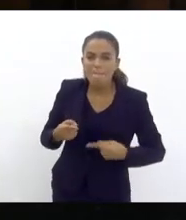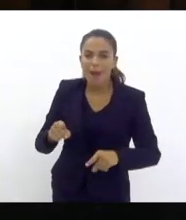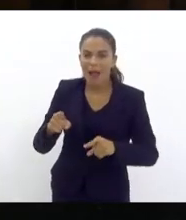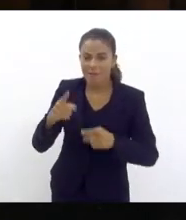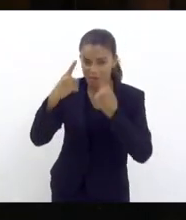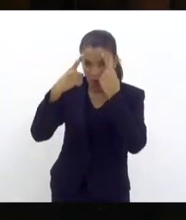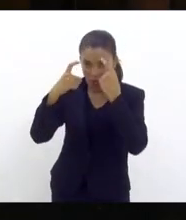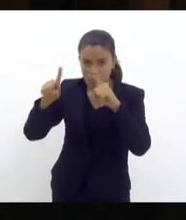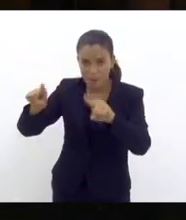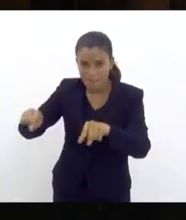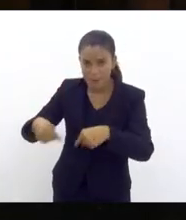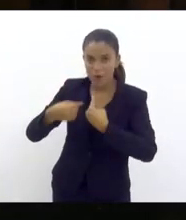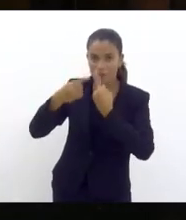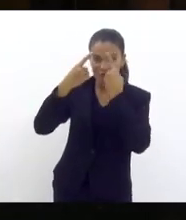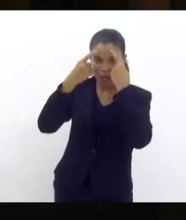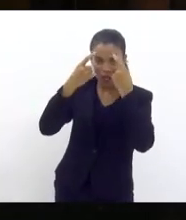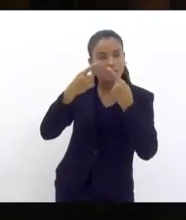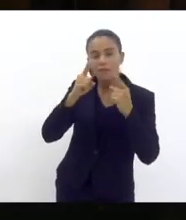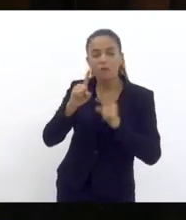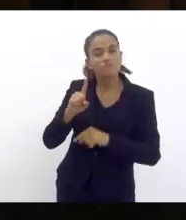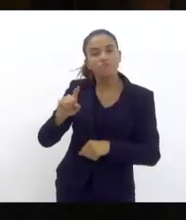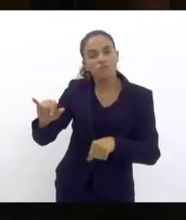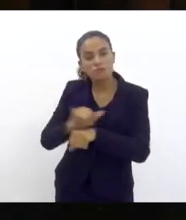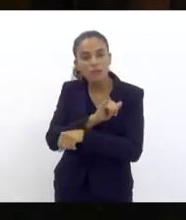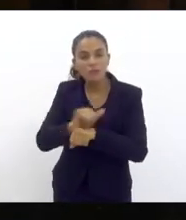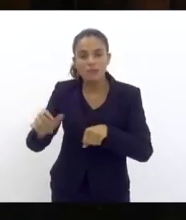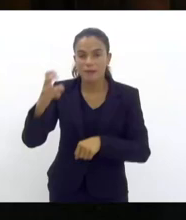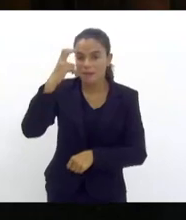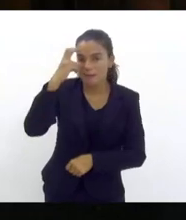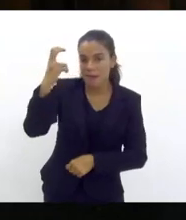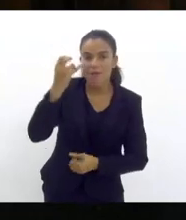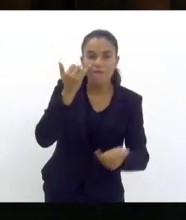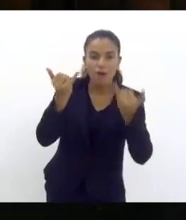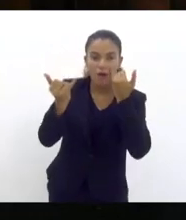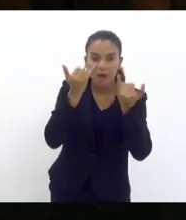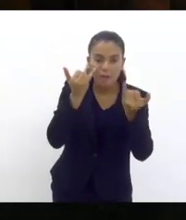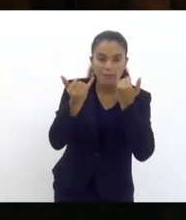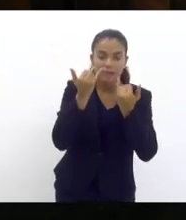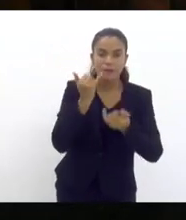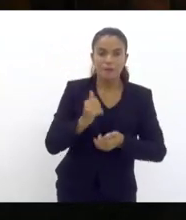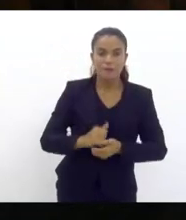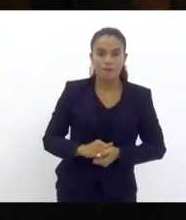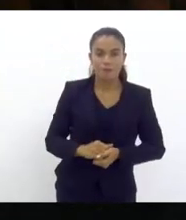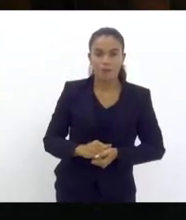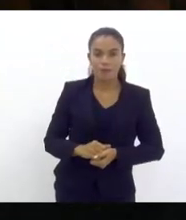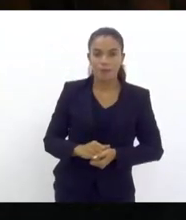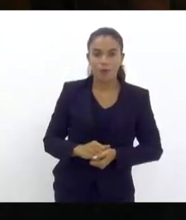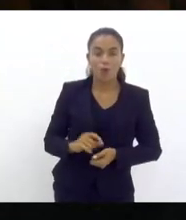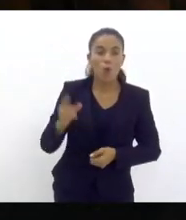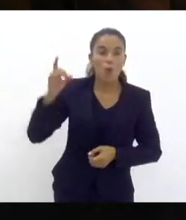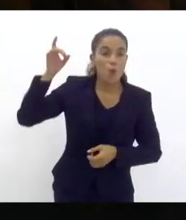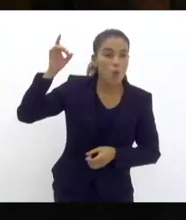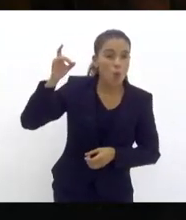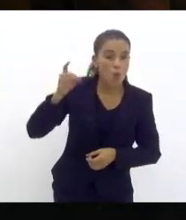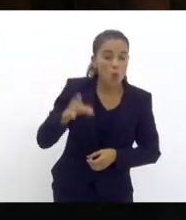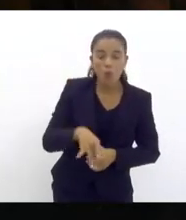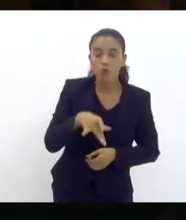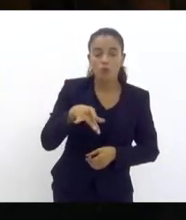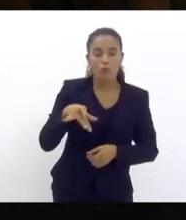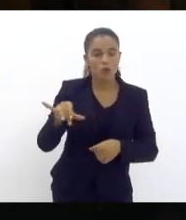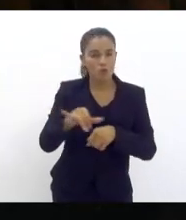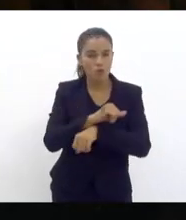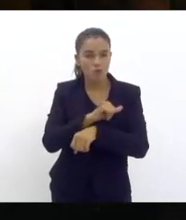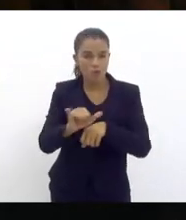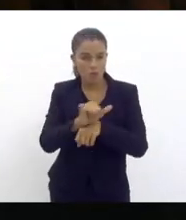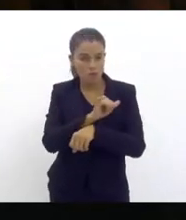violência. Se combate com estratégia, com inteligência, com informação. O último recurso que